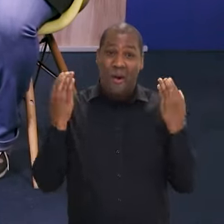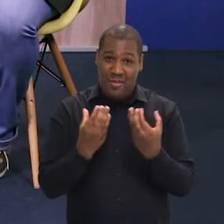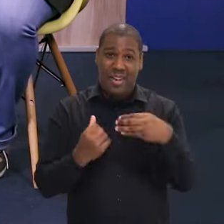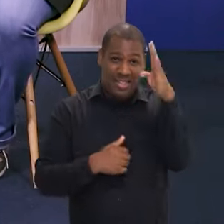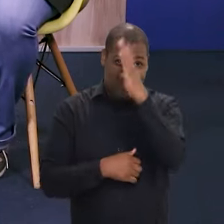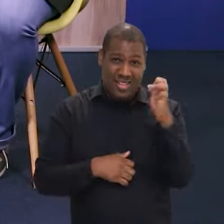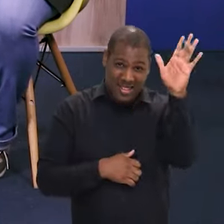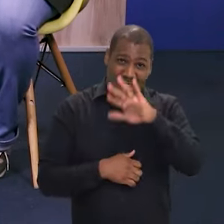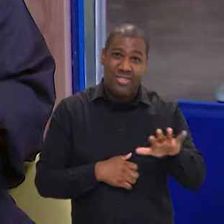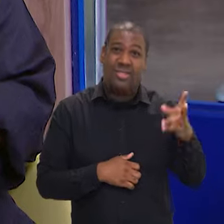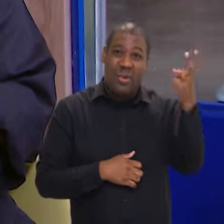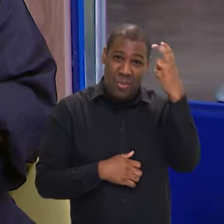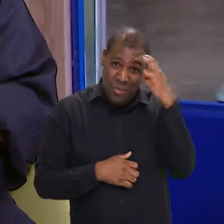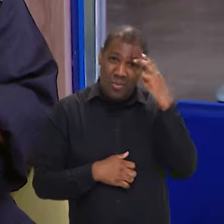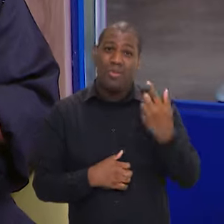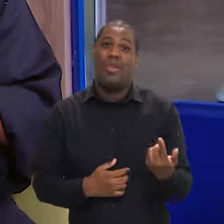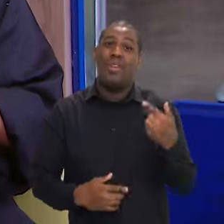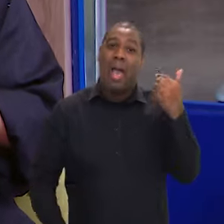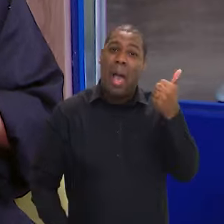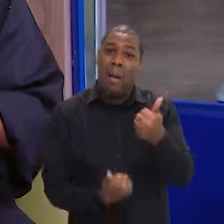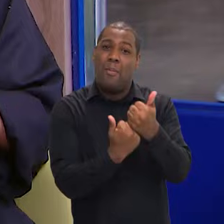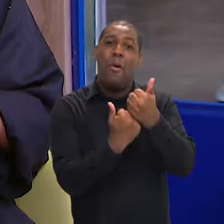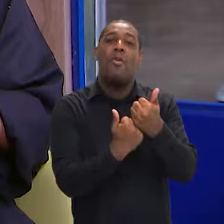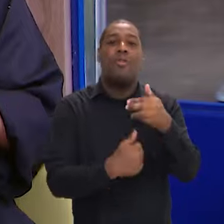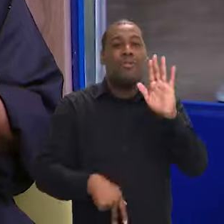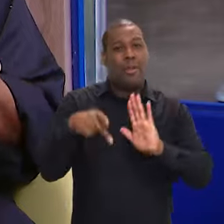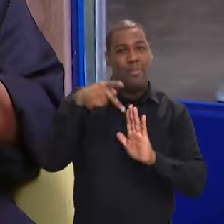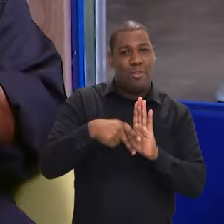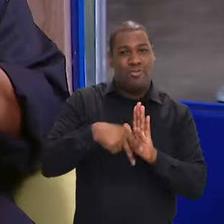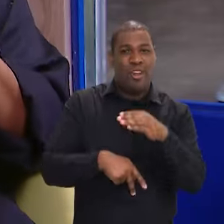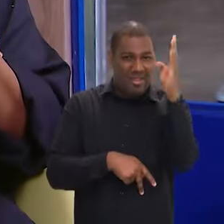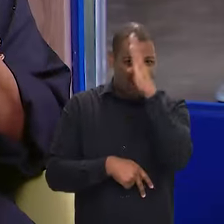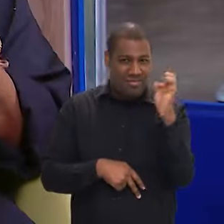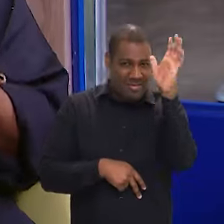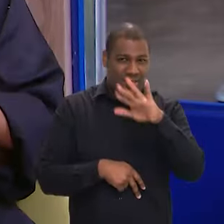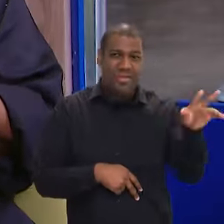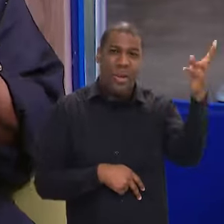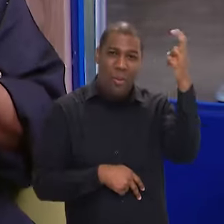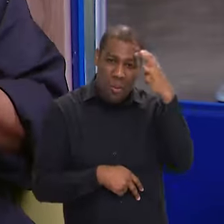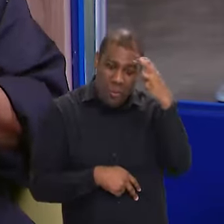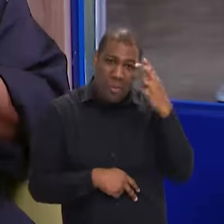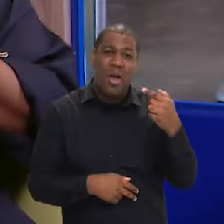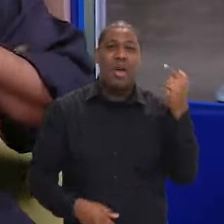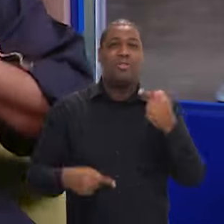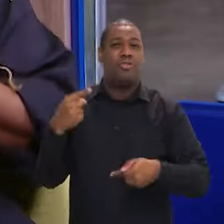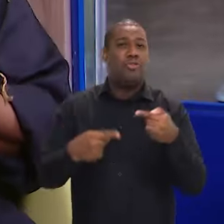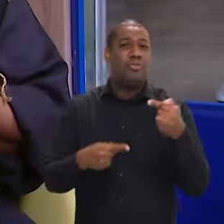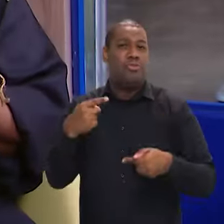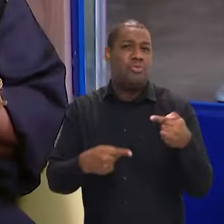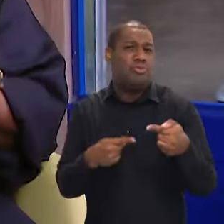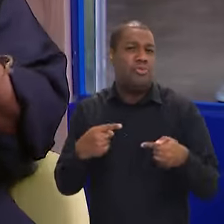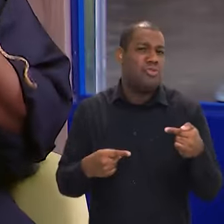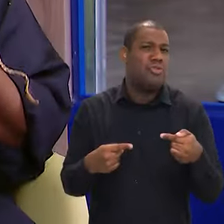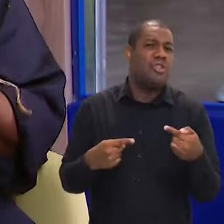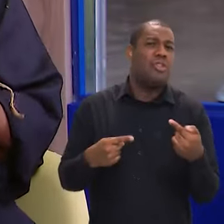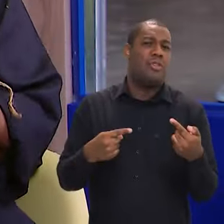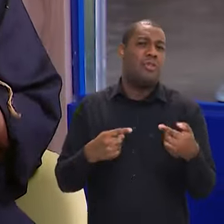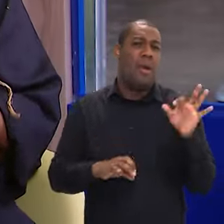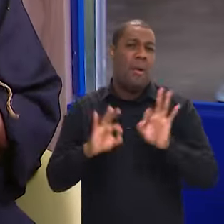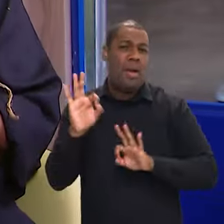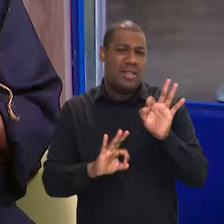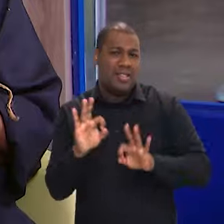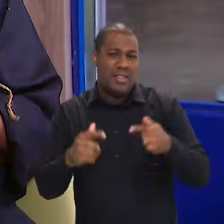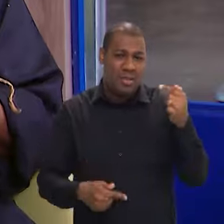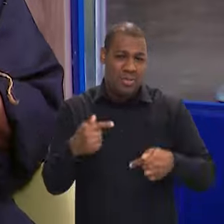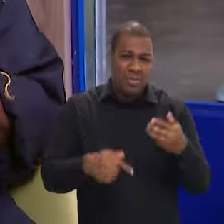de Cultura para fortalecer esse nosso plano nacional de cultura. Aí vamos trazer, discutir, refinar